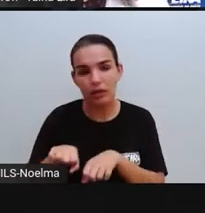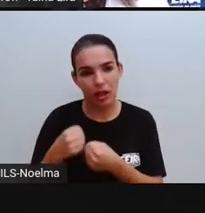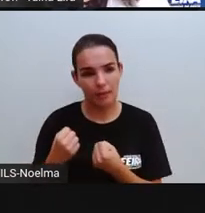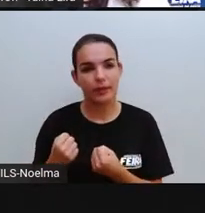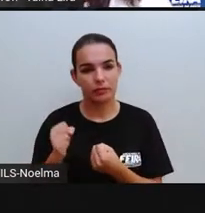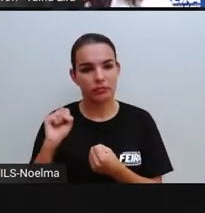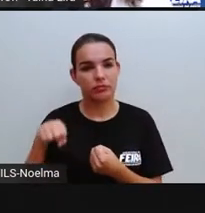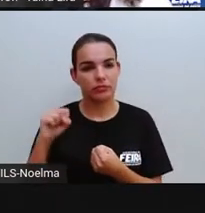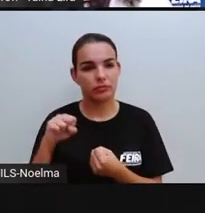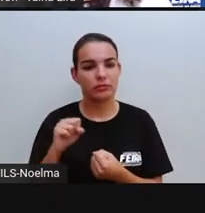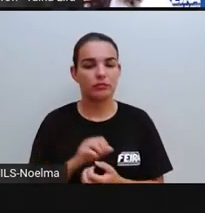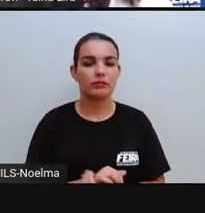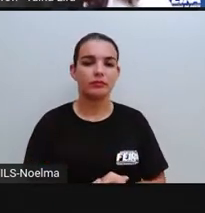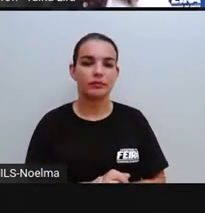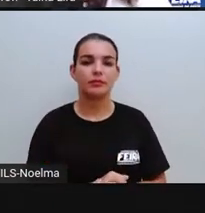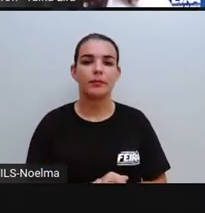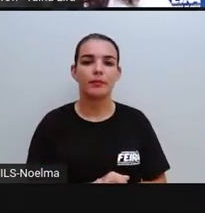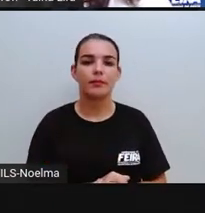quebra, tá?